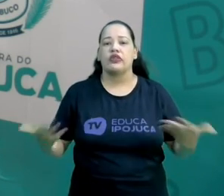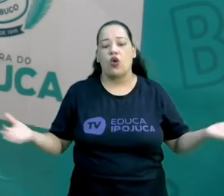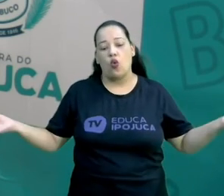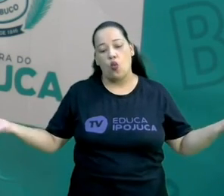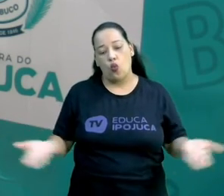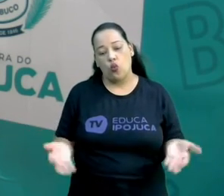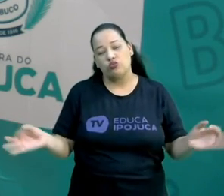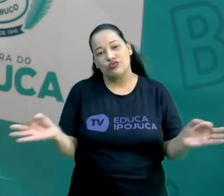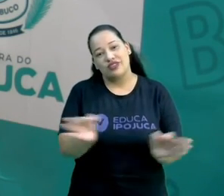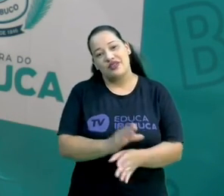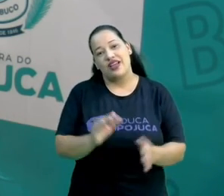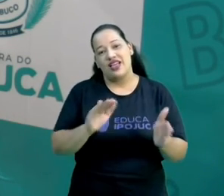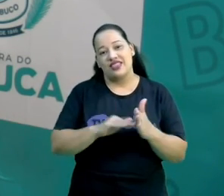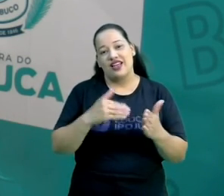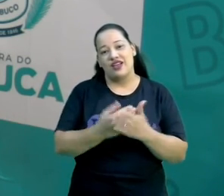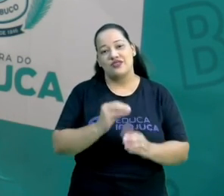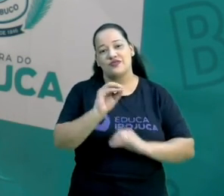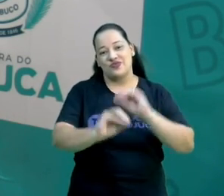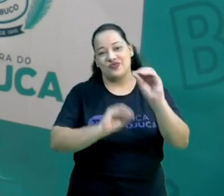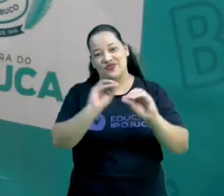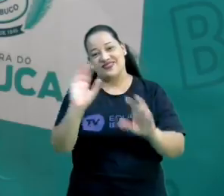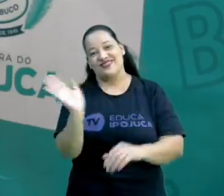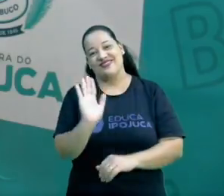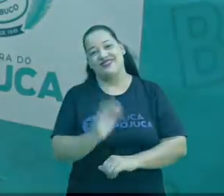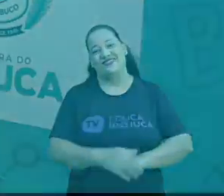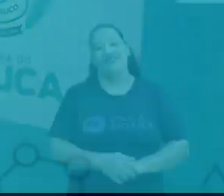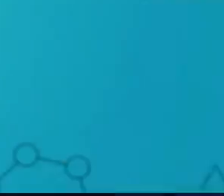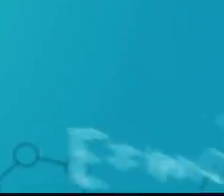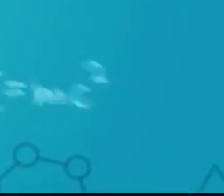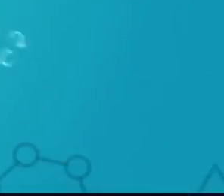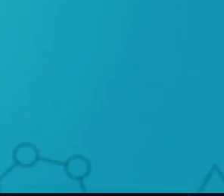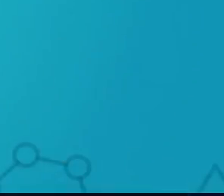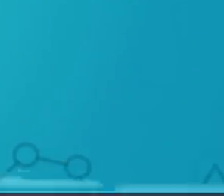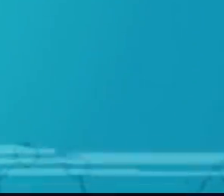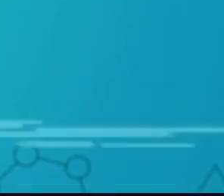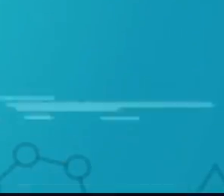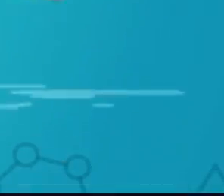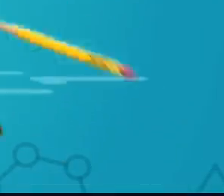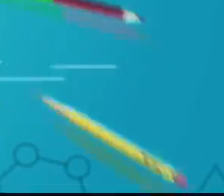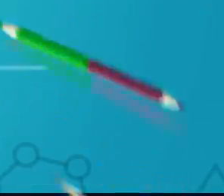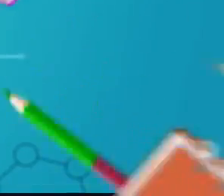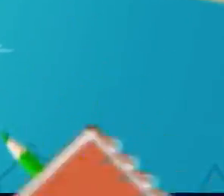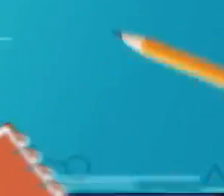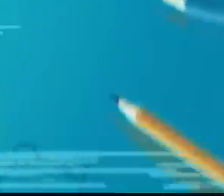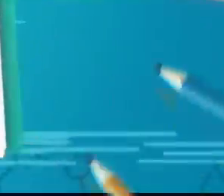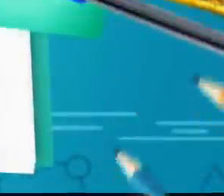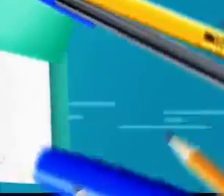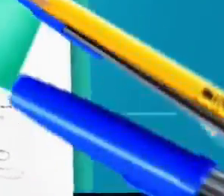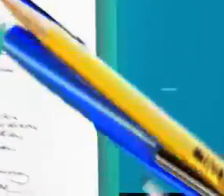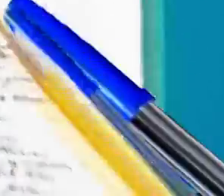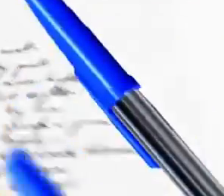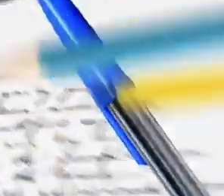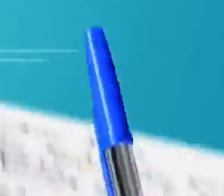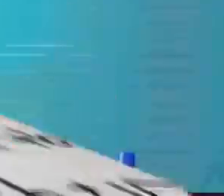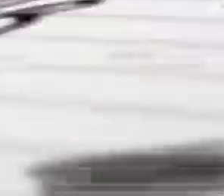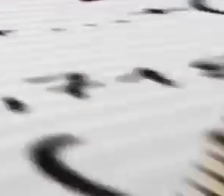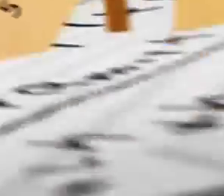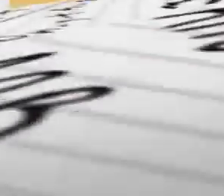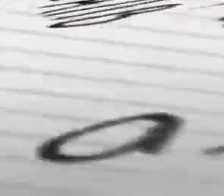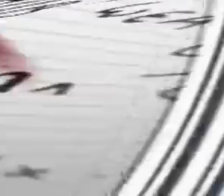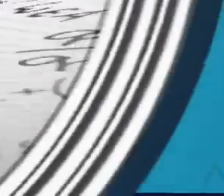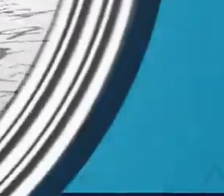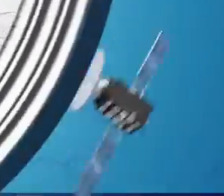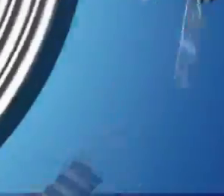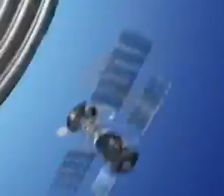só. Até a próxima aula. Beijo no coração de vocês. Tchau, tchau.